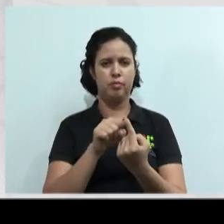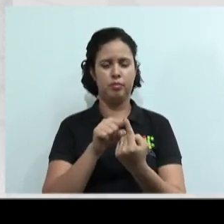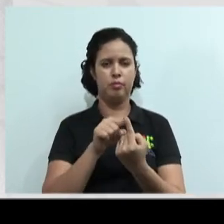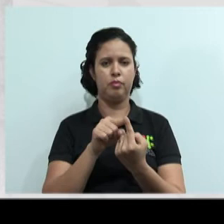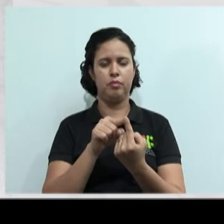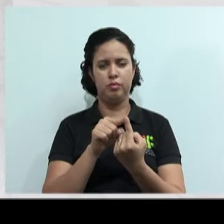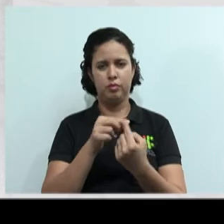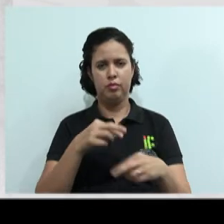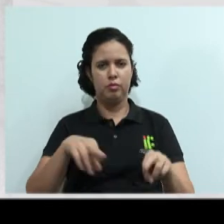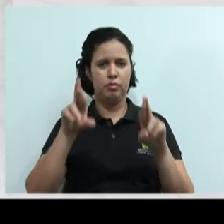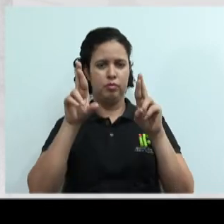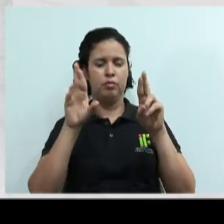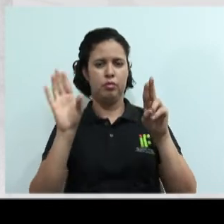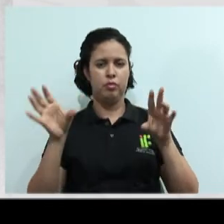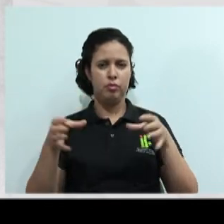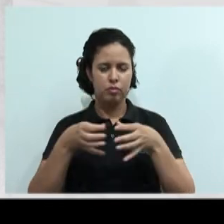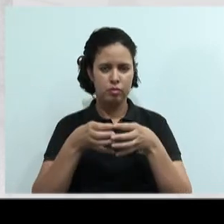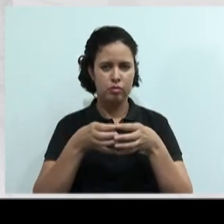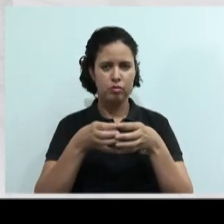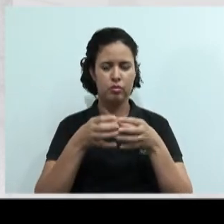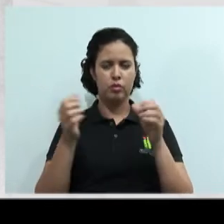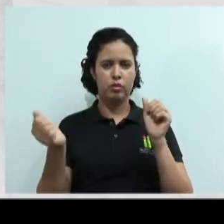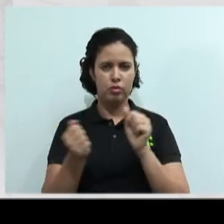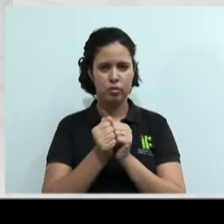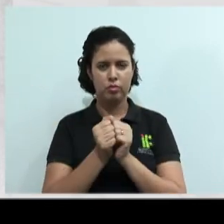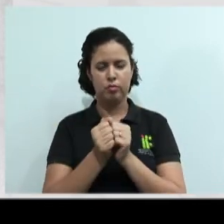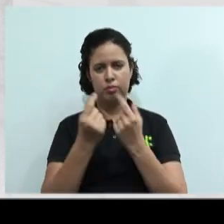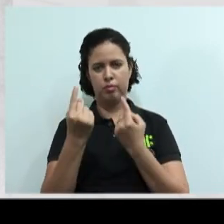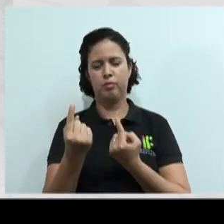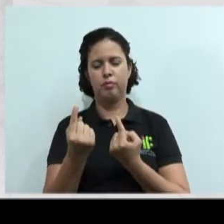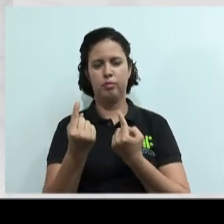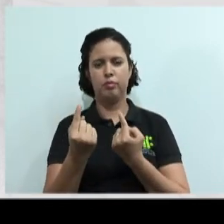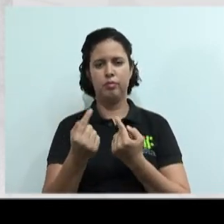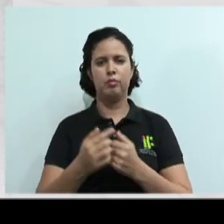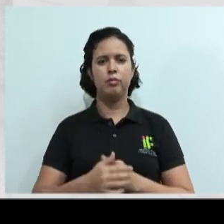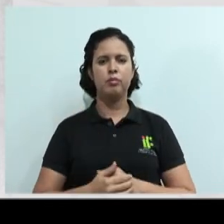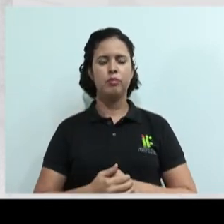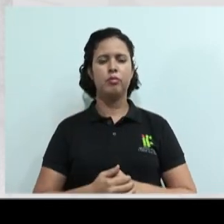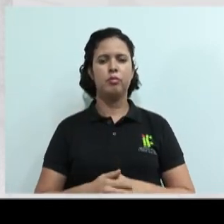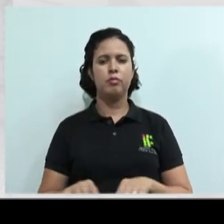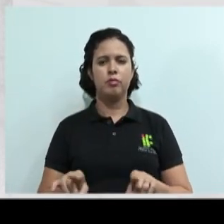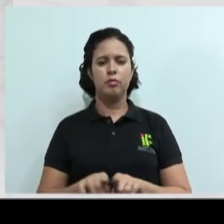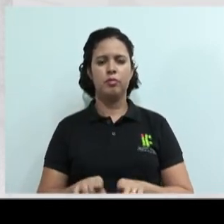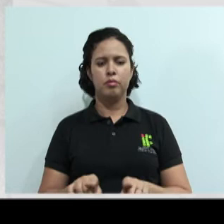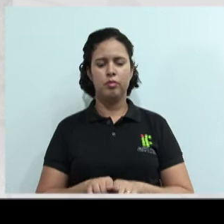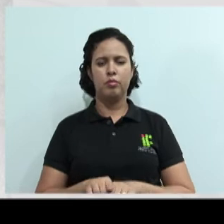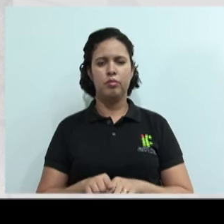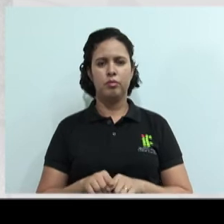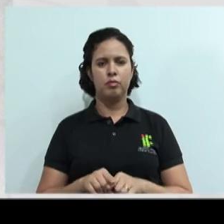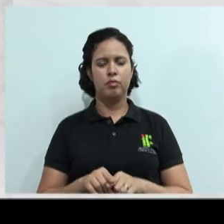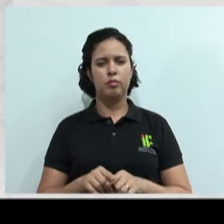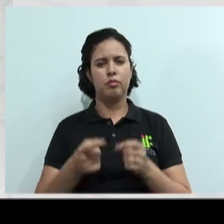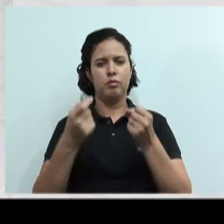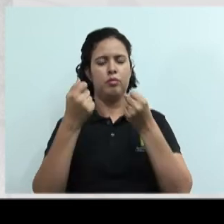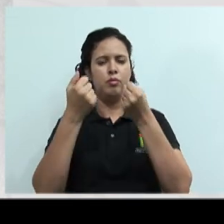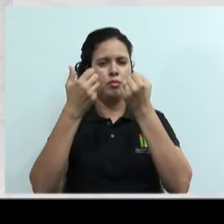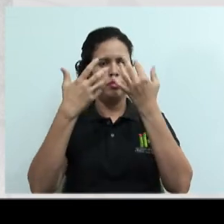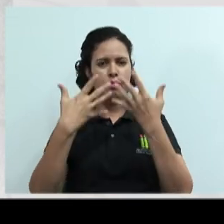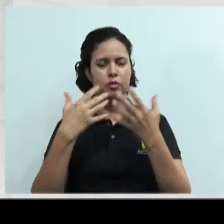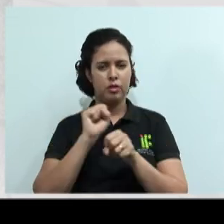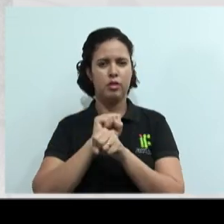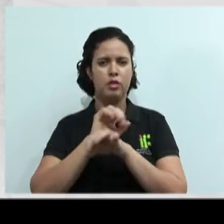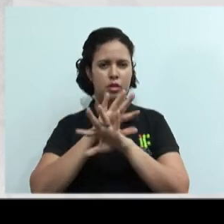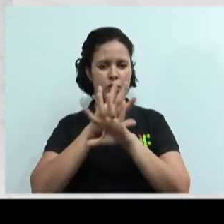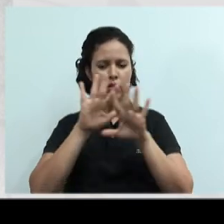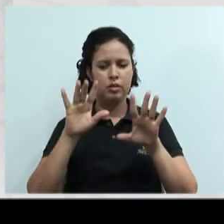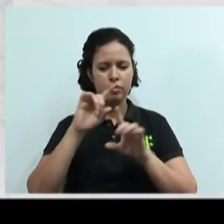decisão conjunta. Uma decisão para as duas partes. E expressar-se adequadamente com objetividade,